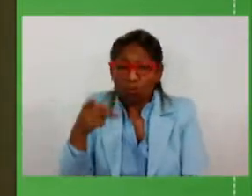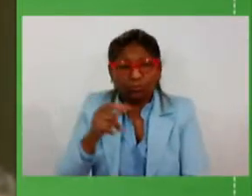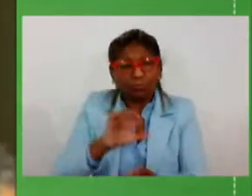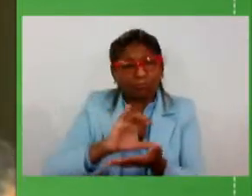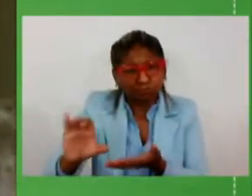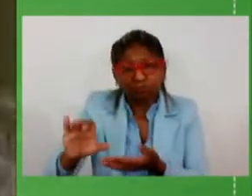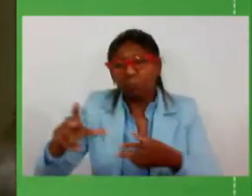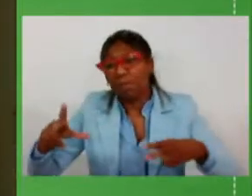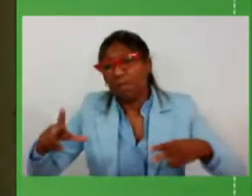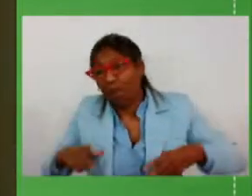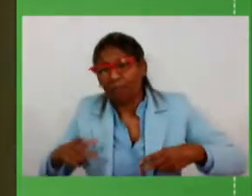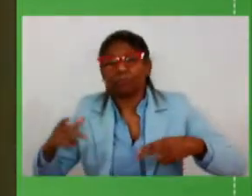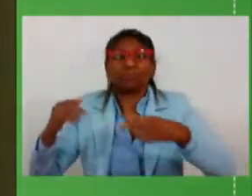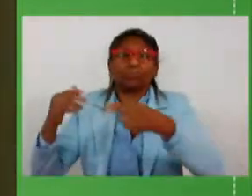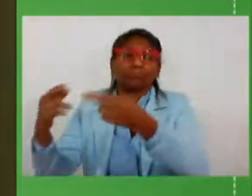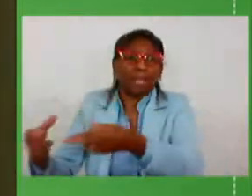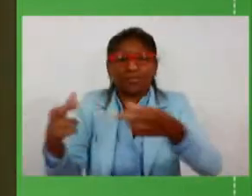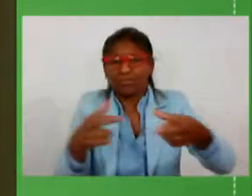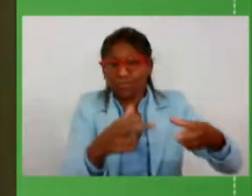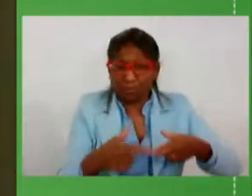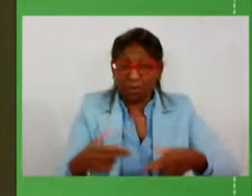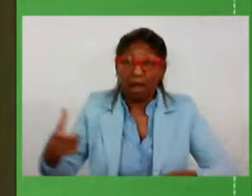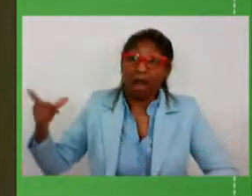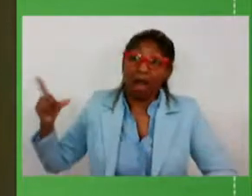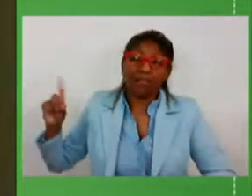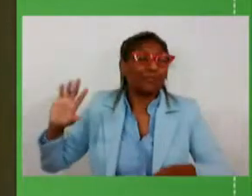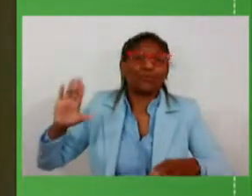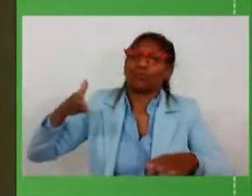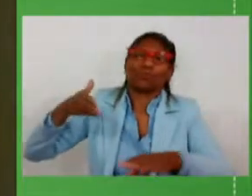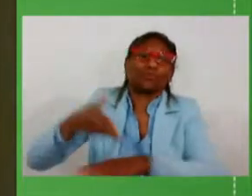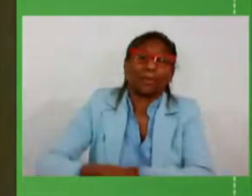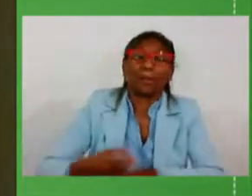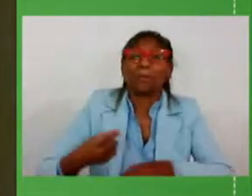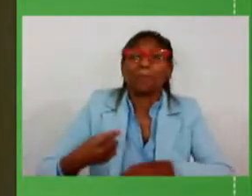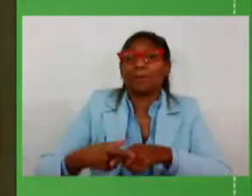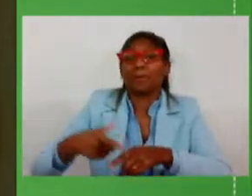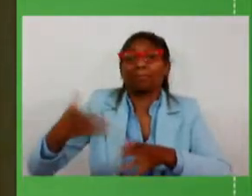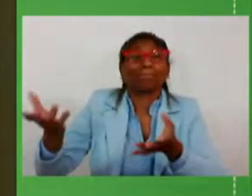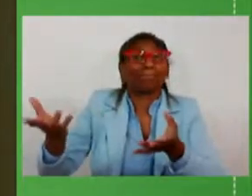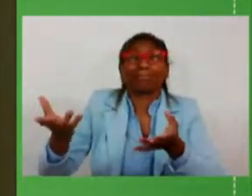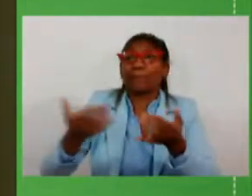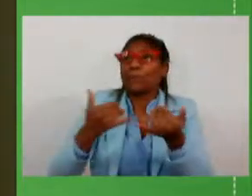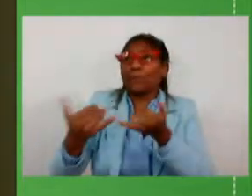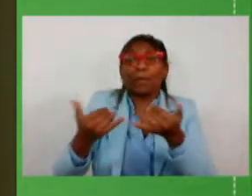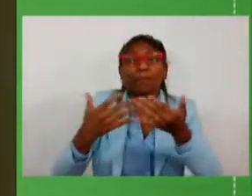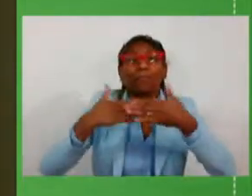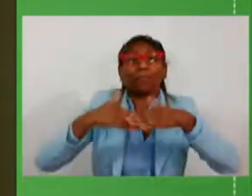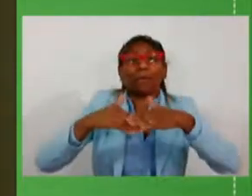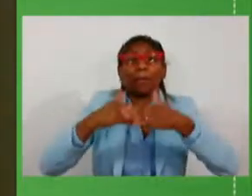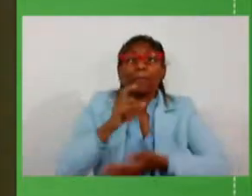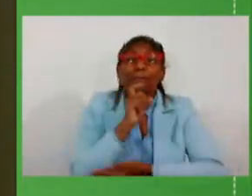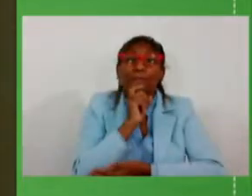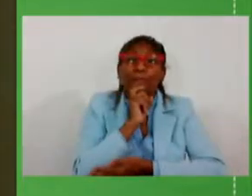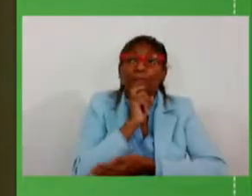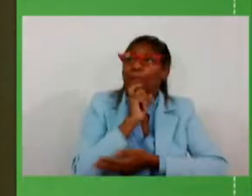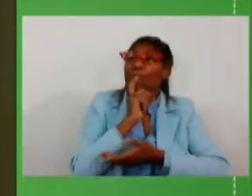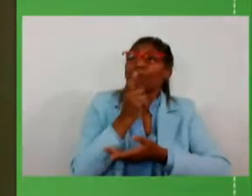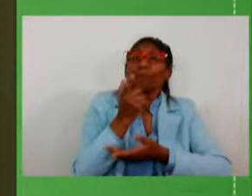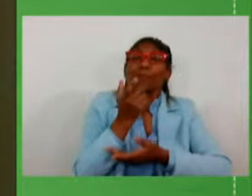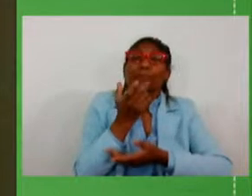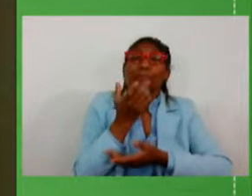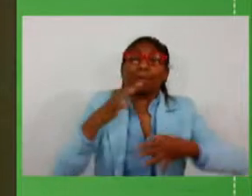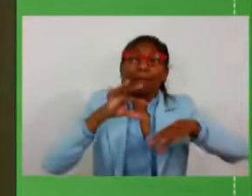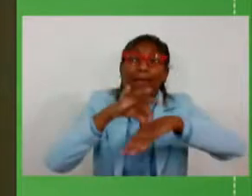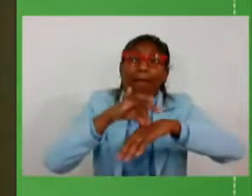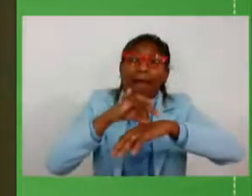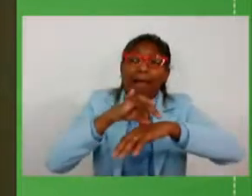nas diversas regiões que antes não chegavam porque por exemplo um frigorífico não conseguia fazer exportação da sua